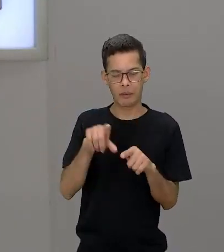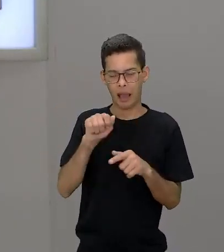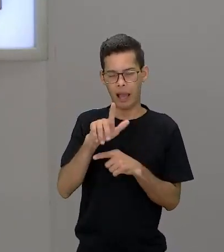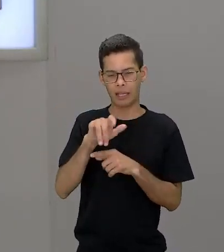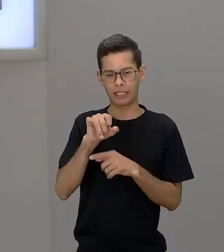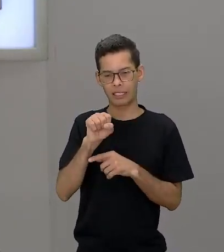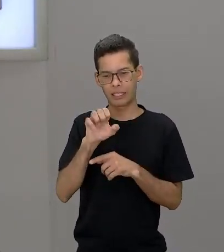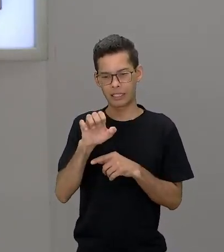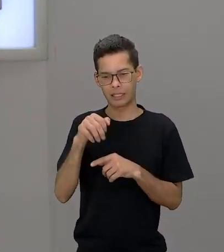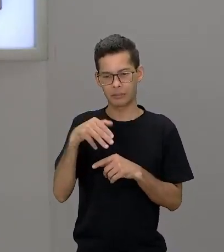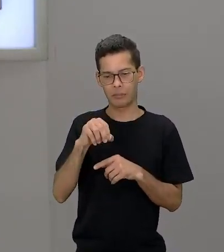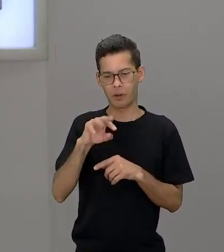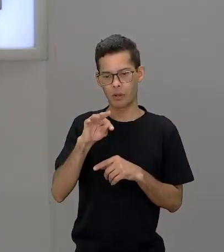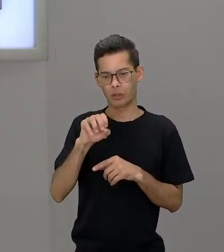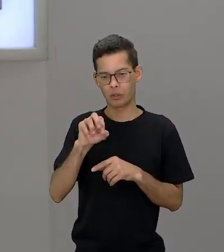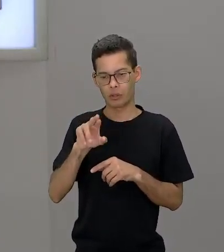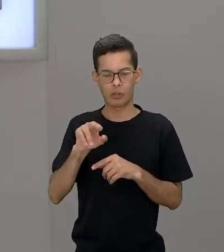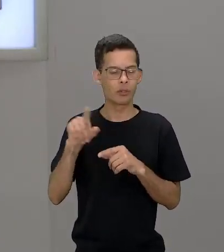traz isso